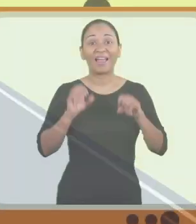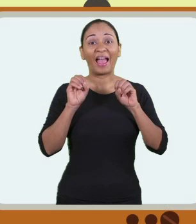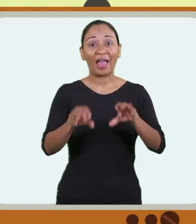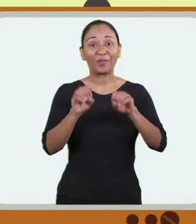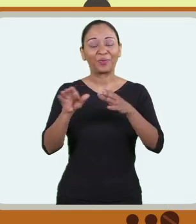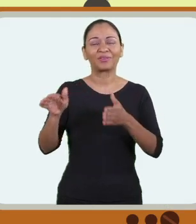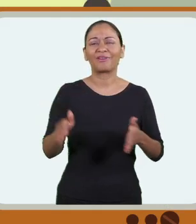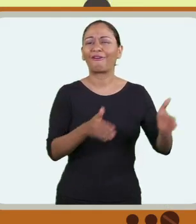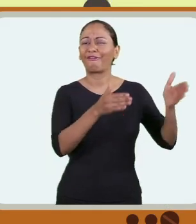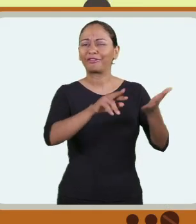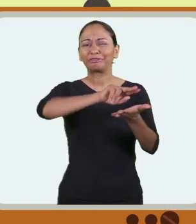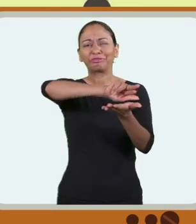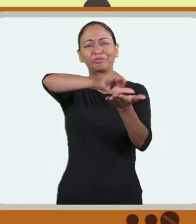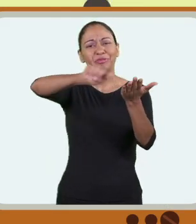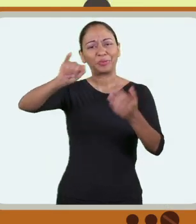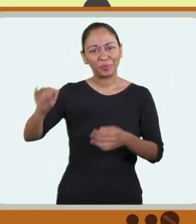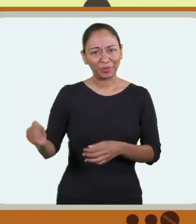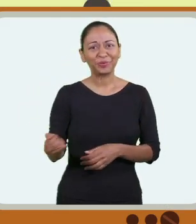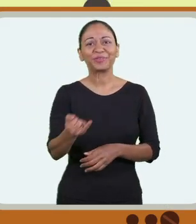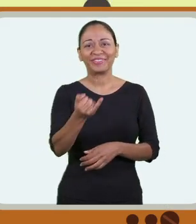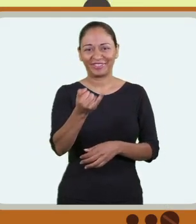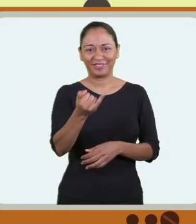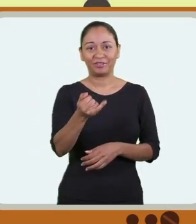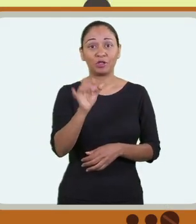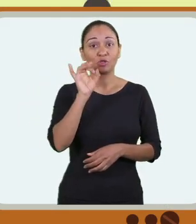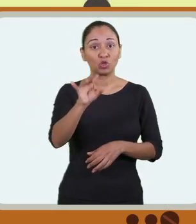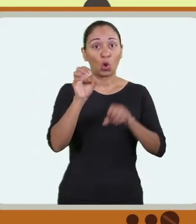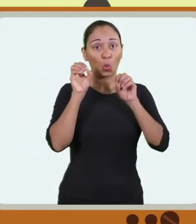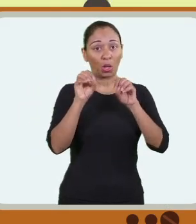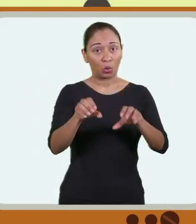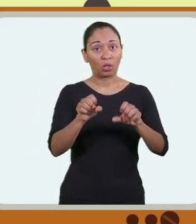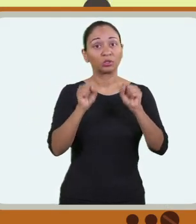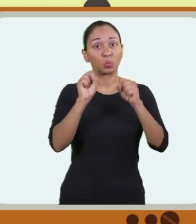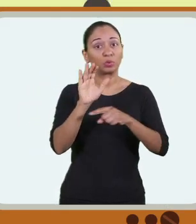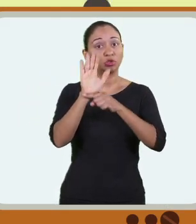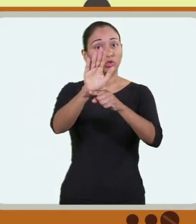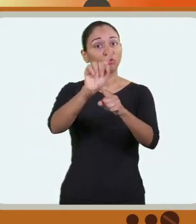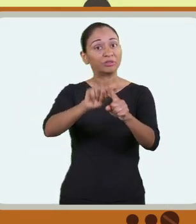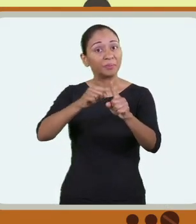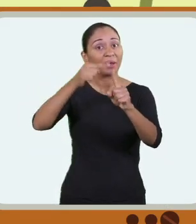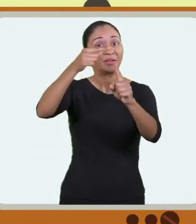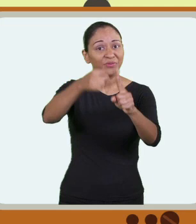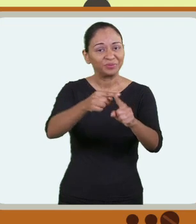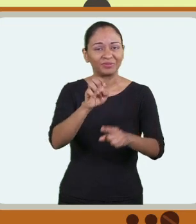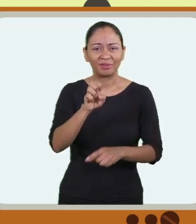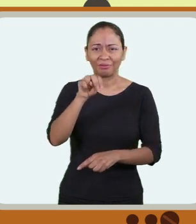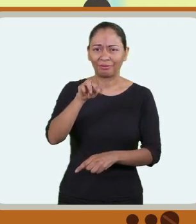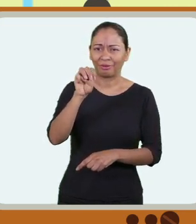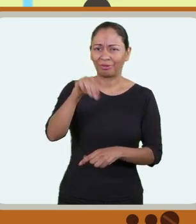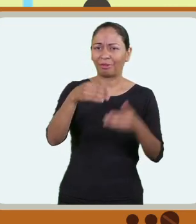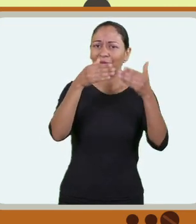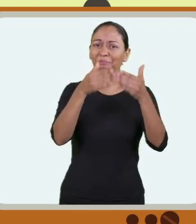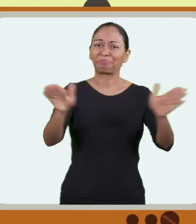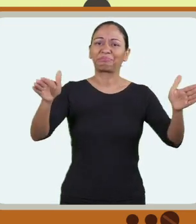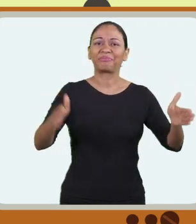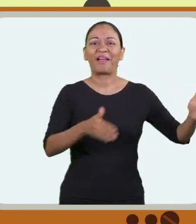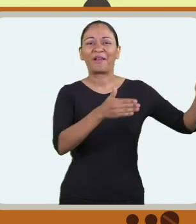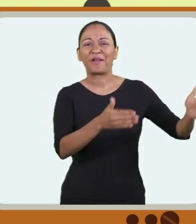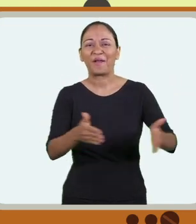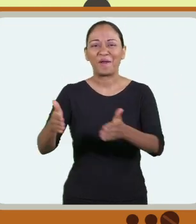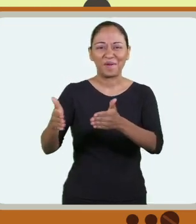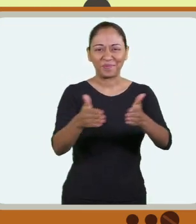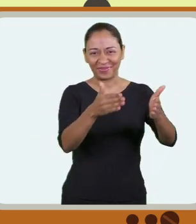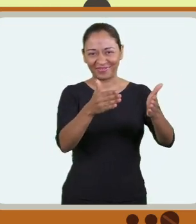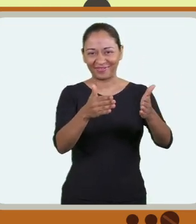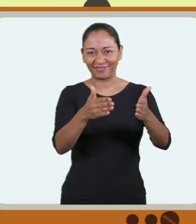A educação é um caminho cheio de oportunidades. Só ela pode levar você mais longe. E o Enem abre as portas deste caminho.